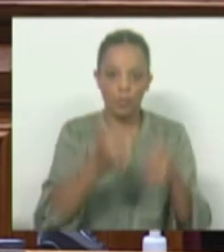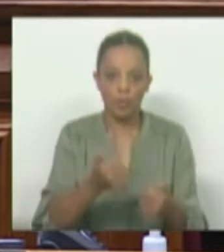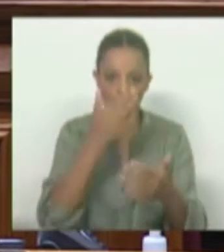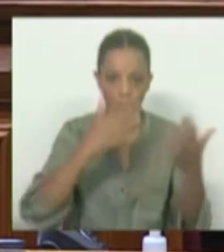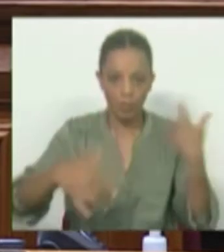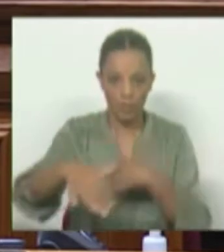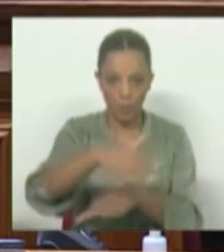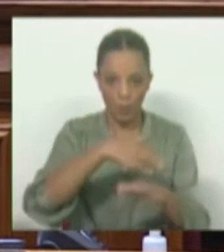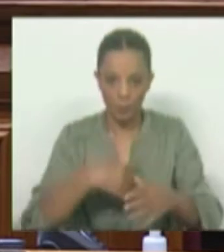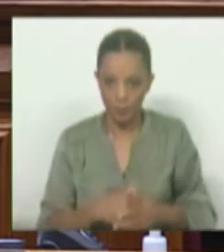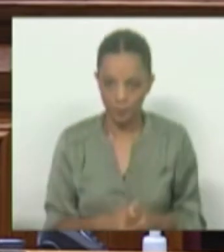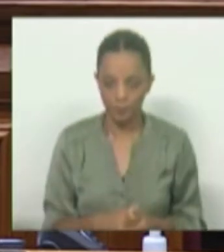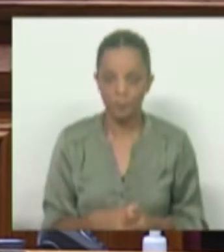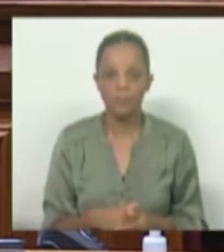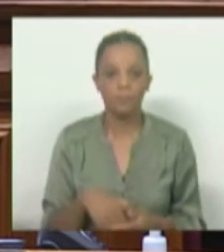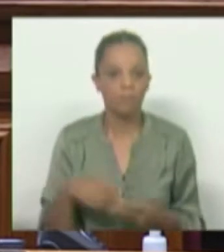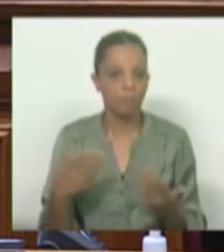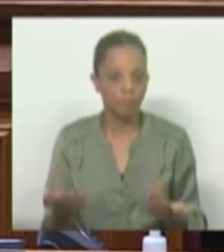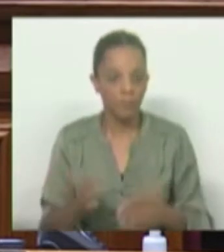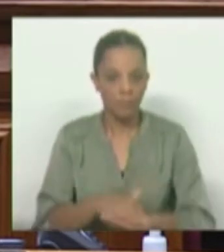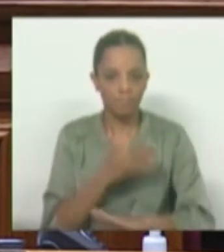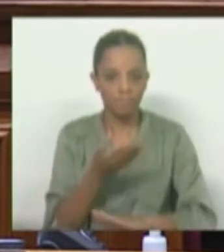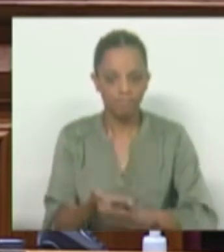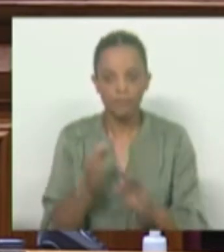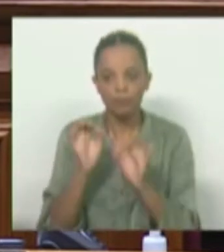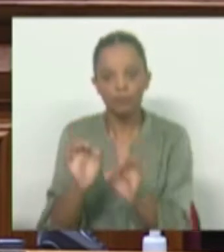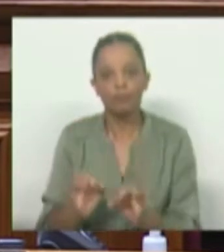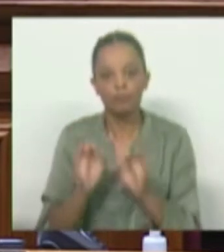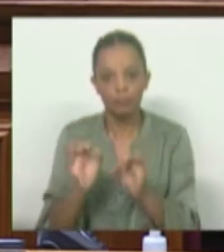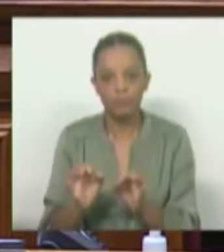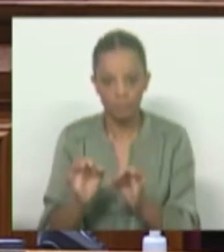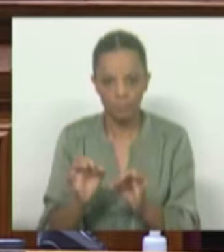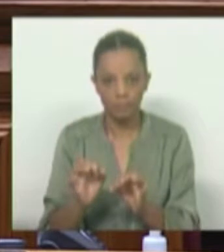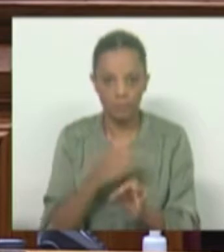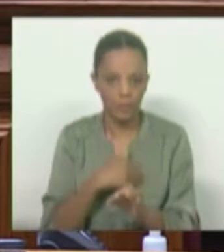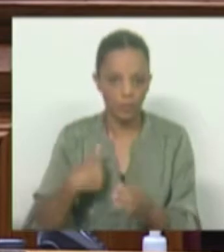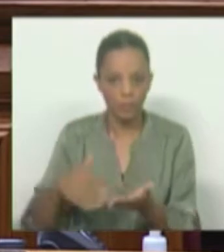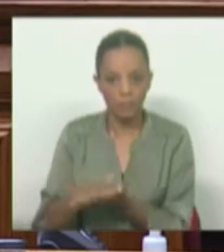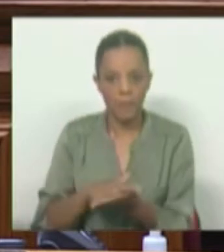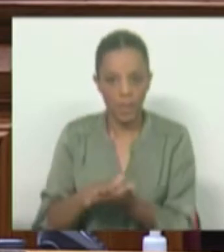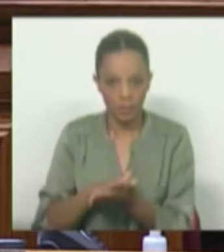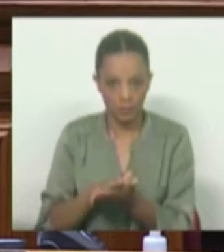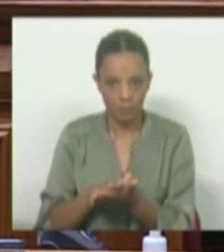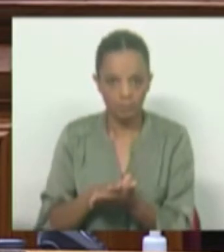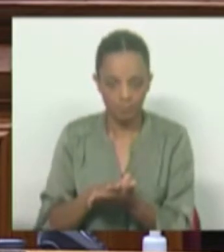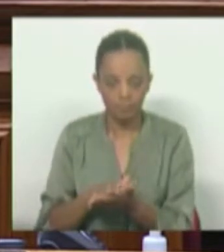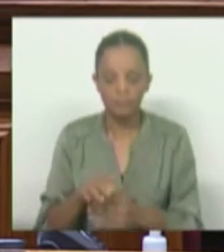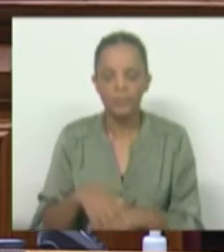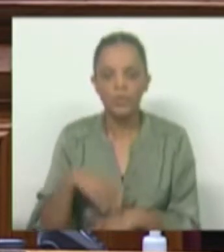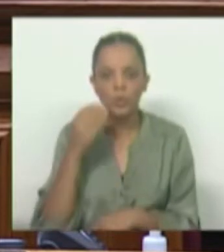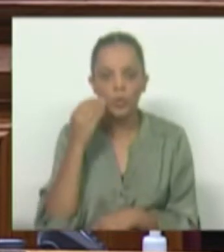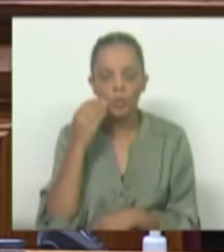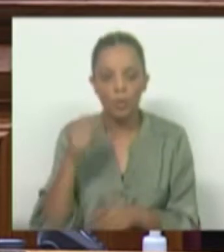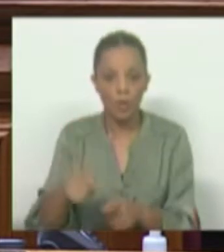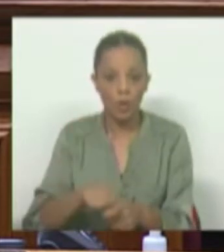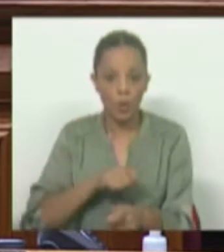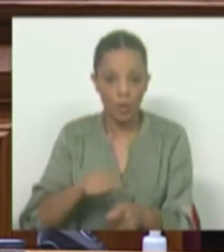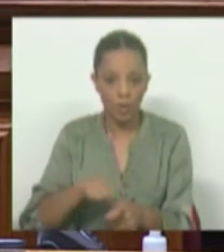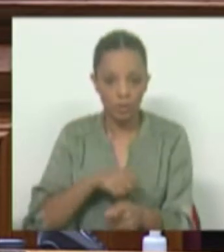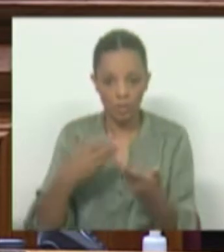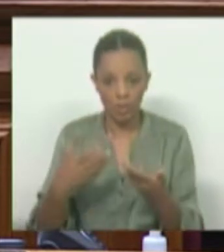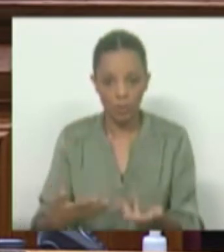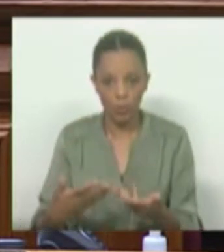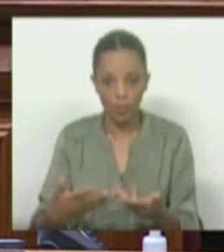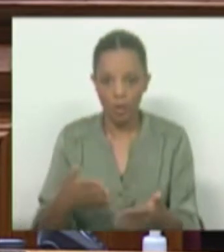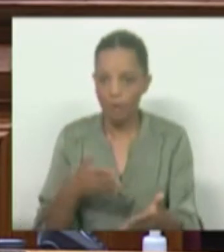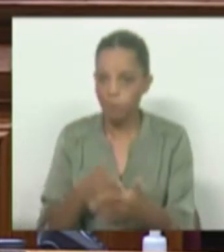Uma delas é o reforço dos cuidados de saúde primários, em particular na eliminação das cotas que atualmente são